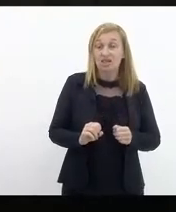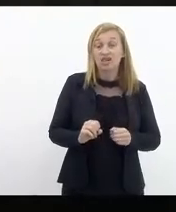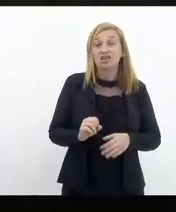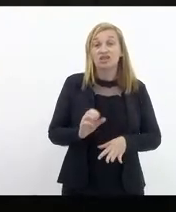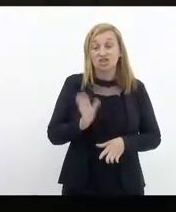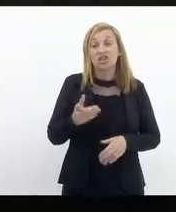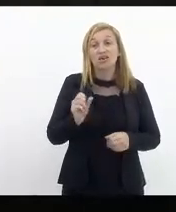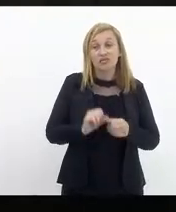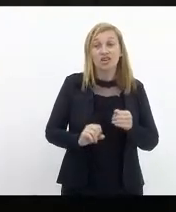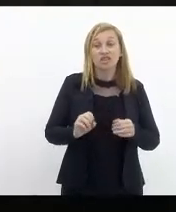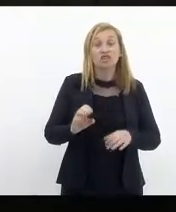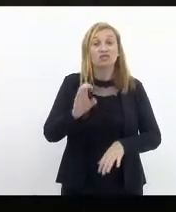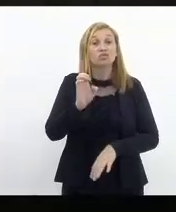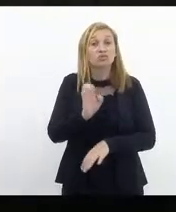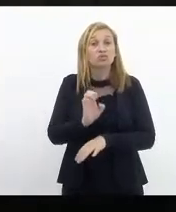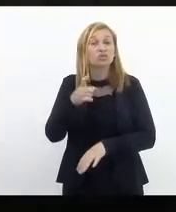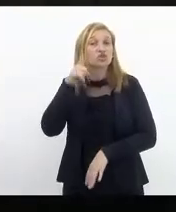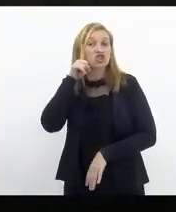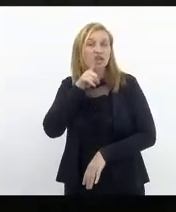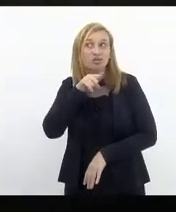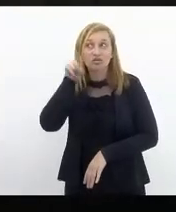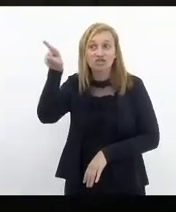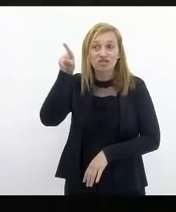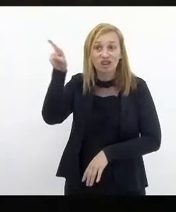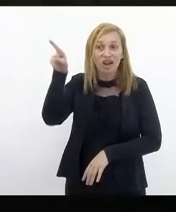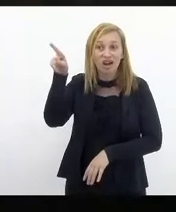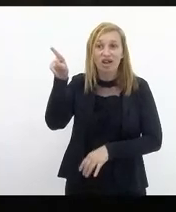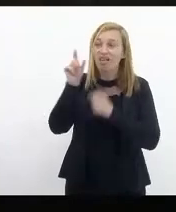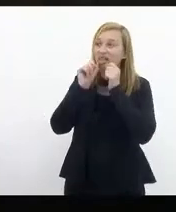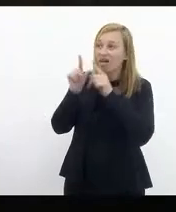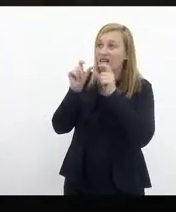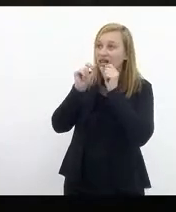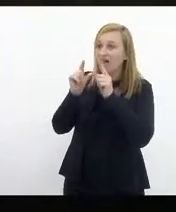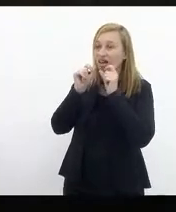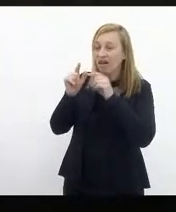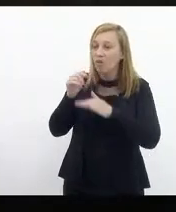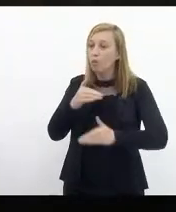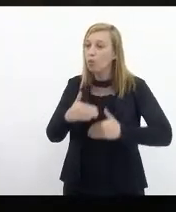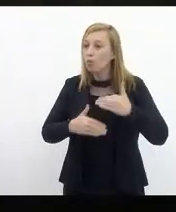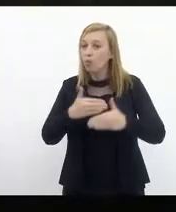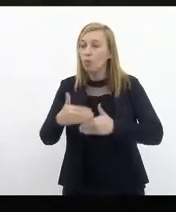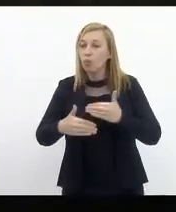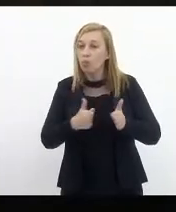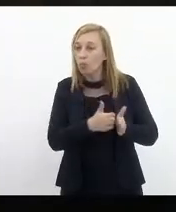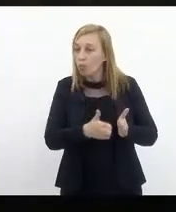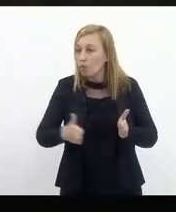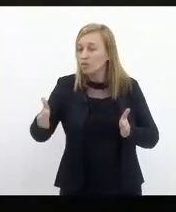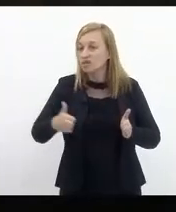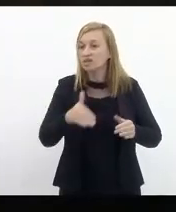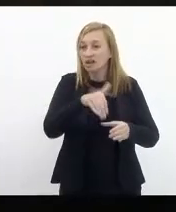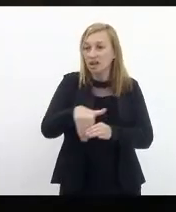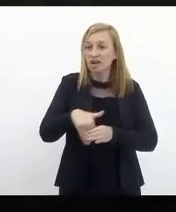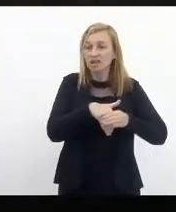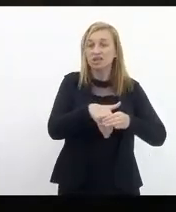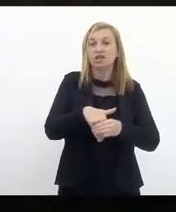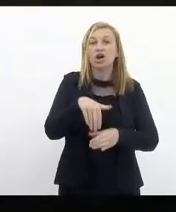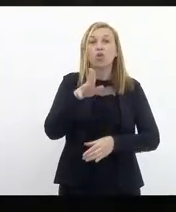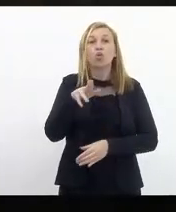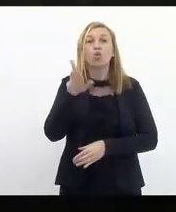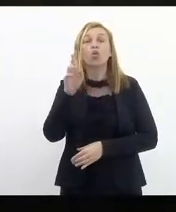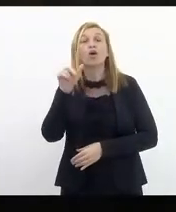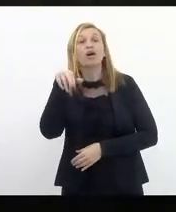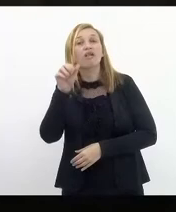nos Estados Unidos, que é questionar o processo eleitoral, que é questionar as urnas